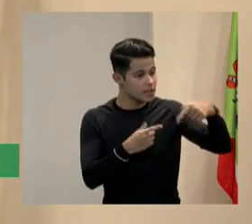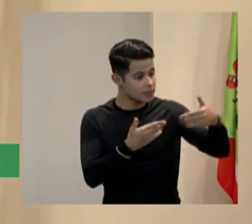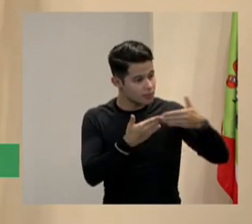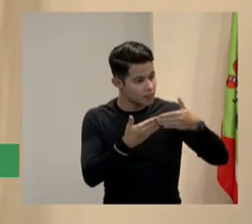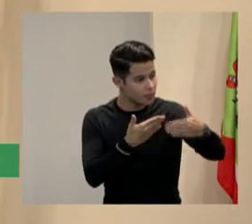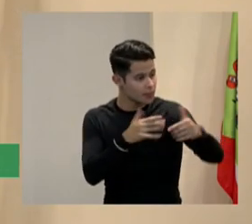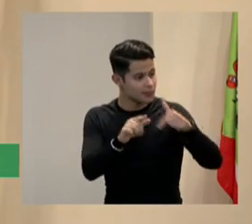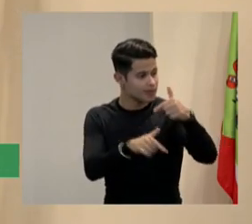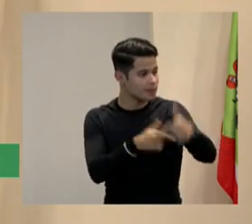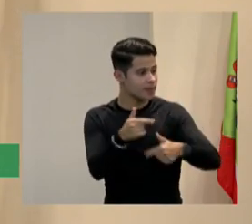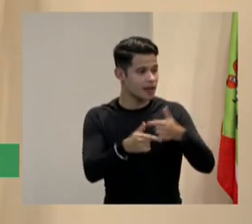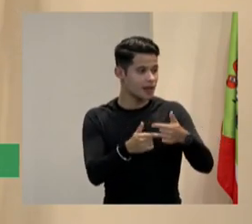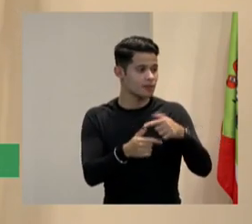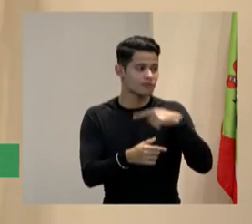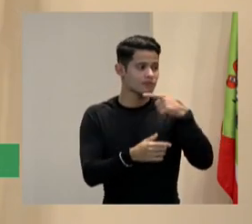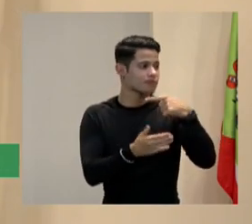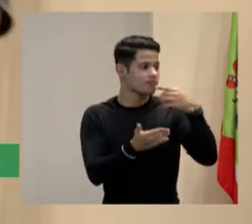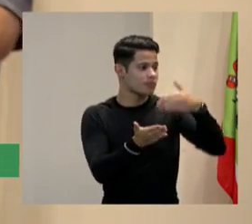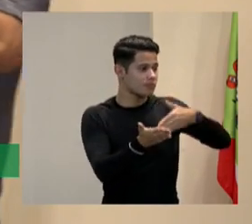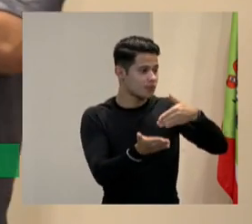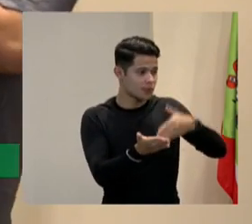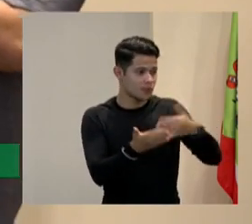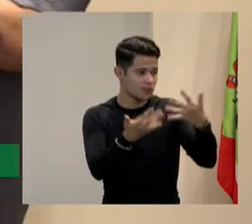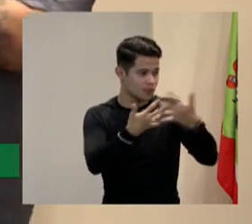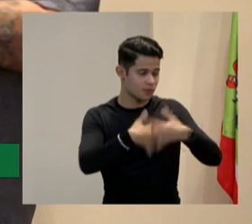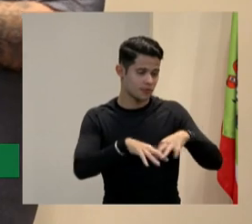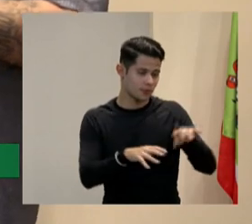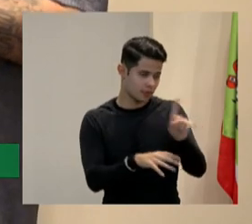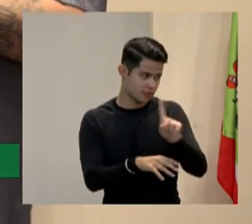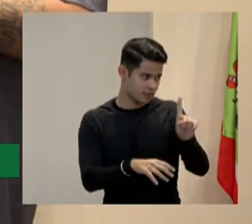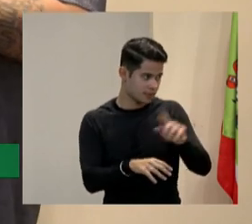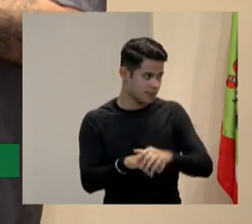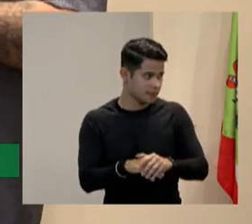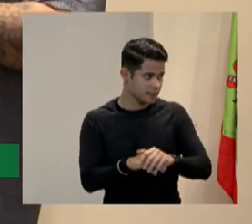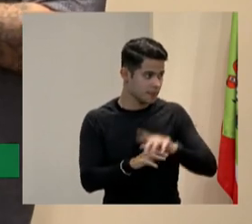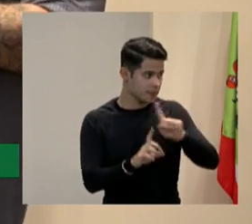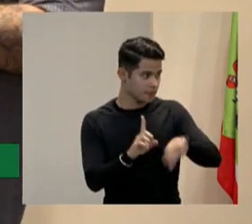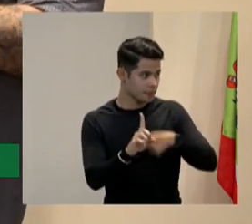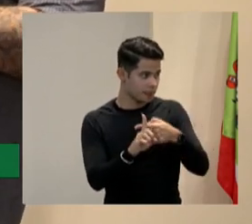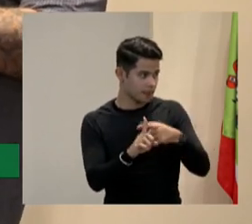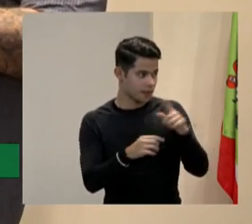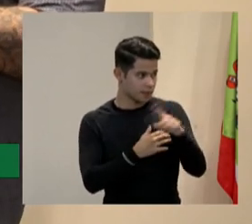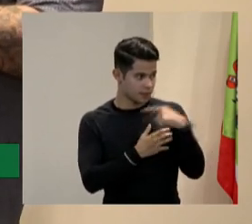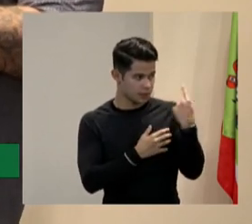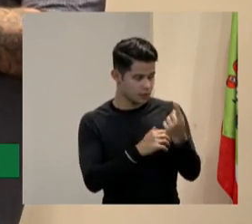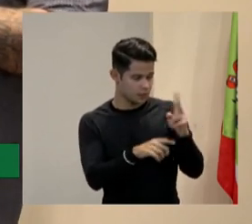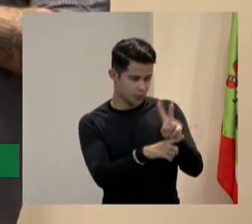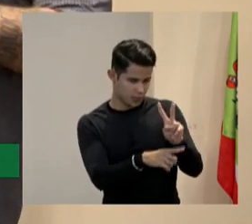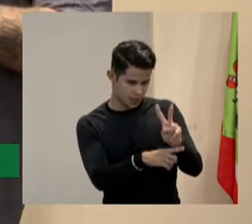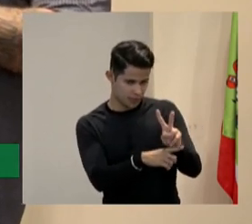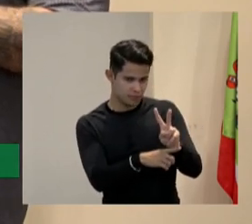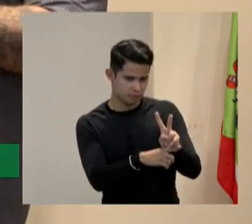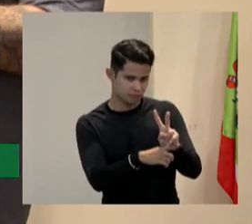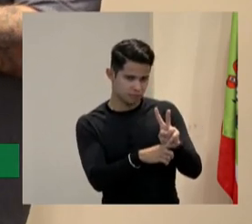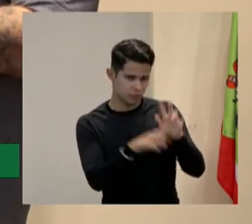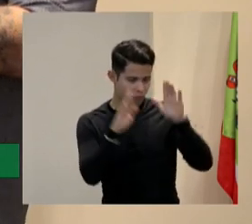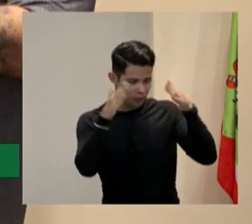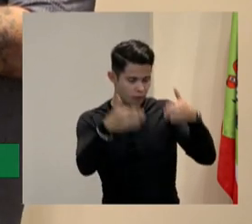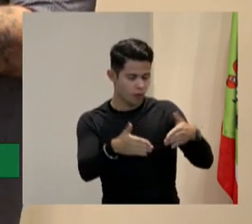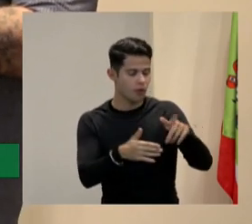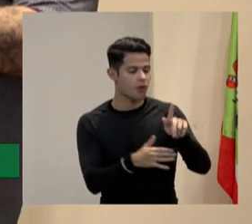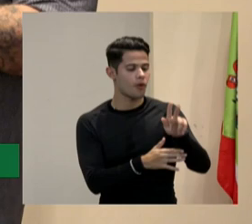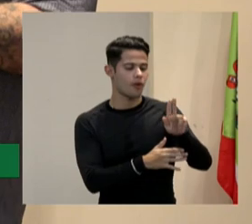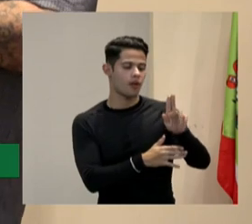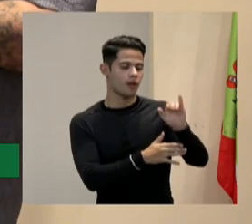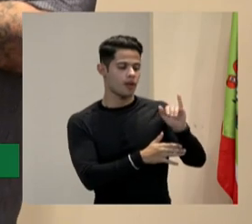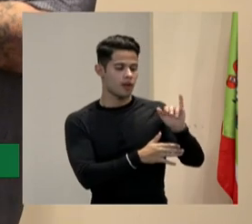porque eu posso simplesmente chegar uma coisa que a gente zela muito e aí eu me baseei no Guilherme Bara o Guilherme Bara